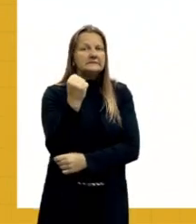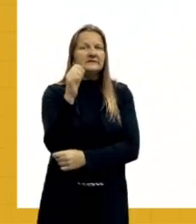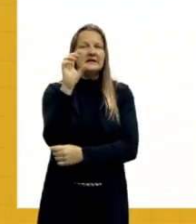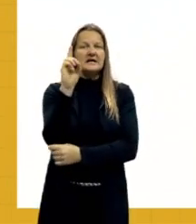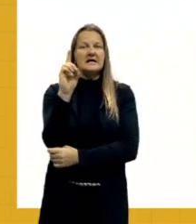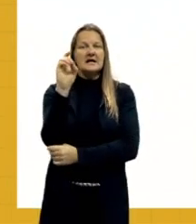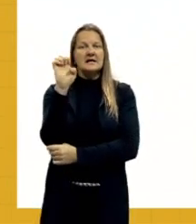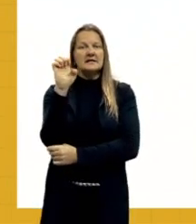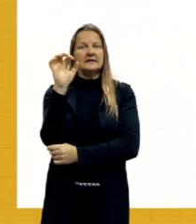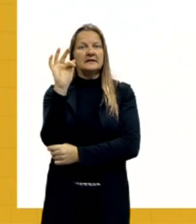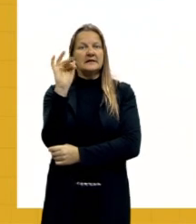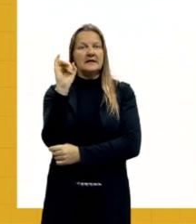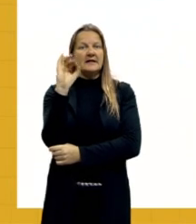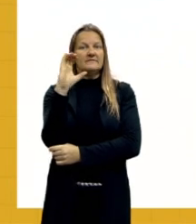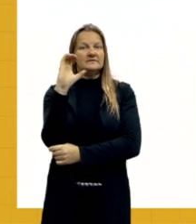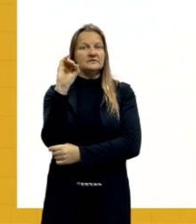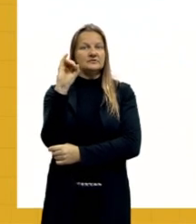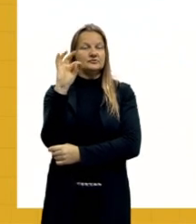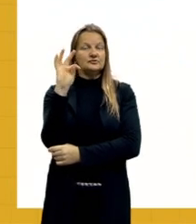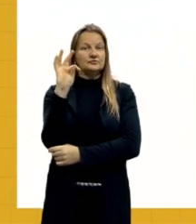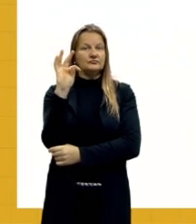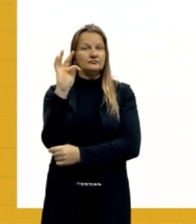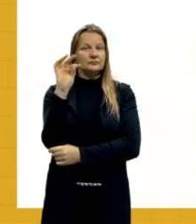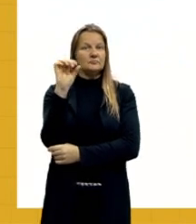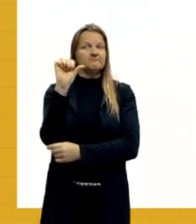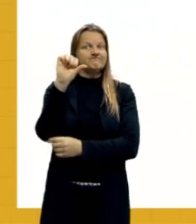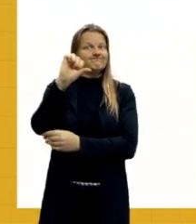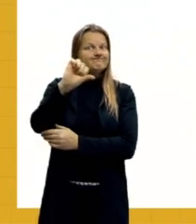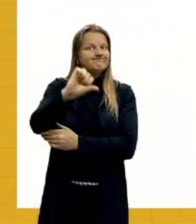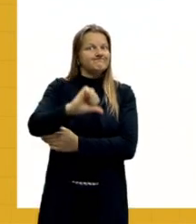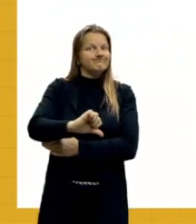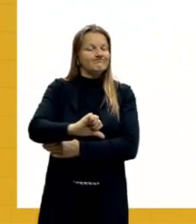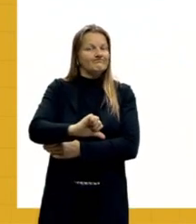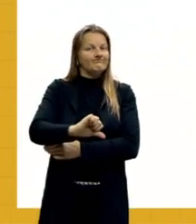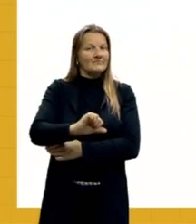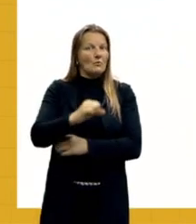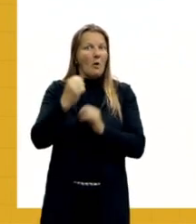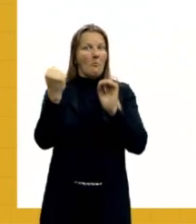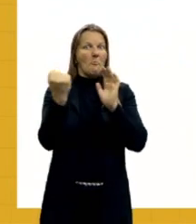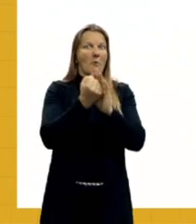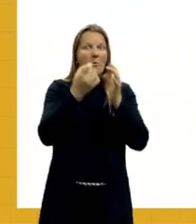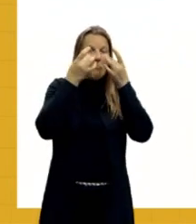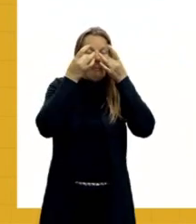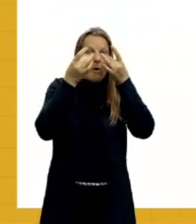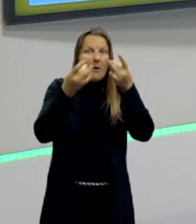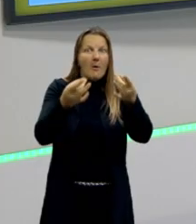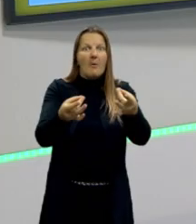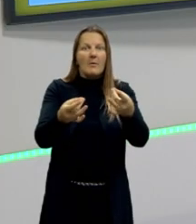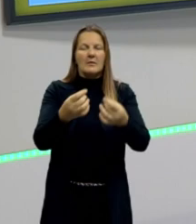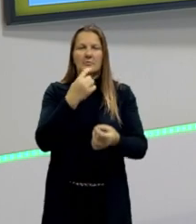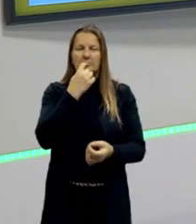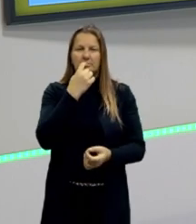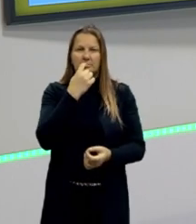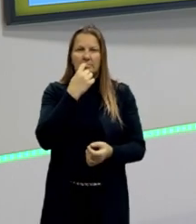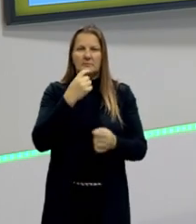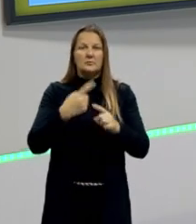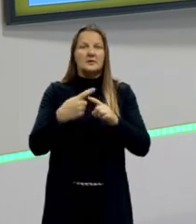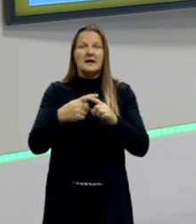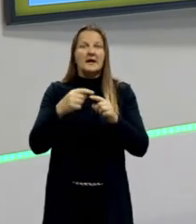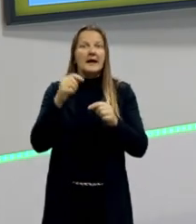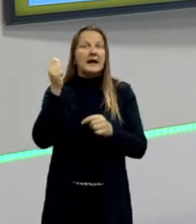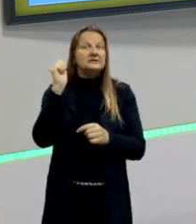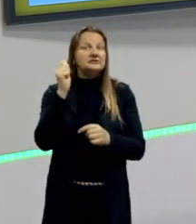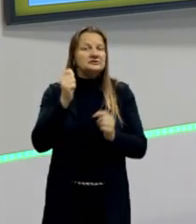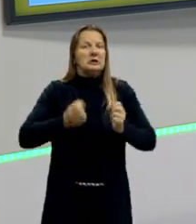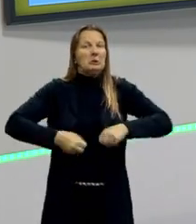sempre estava no vermelho, ela sempre, seguidamente ela está no vermelho. O que isso quer dizer? Que ela gasta mais do que ela arrecada.